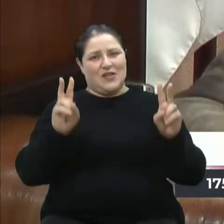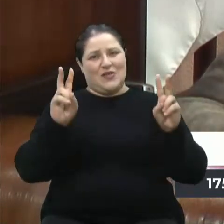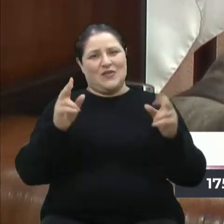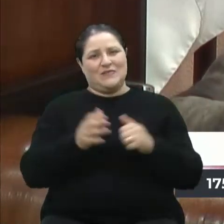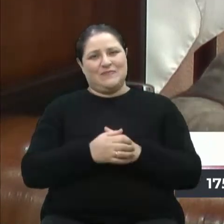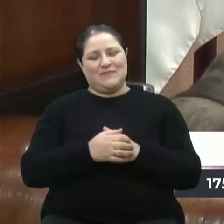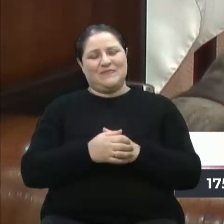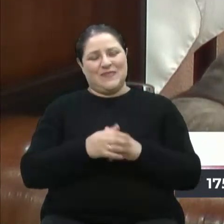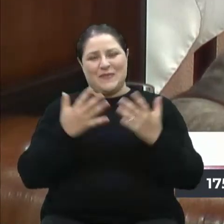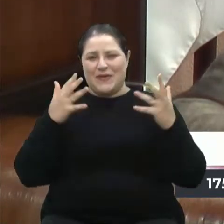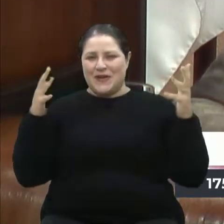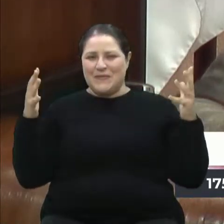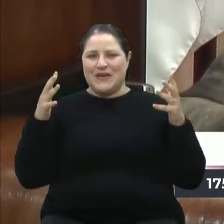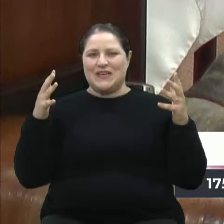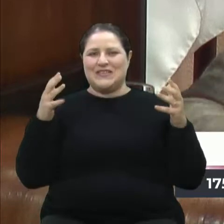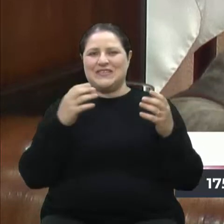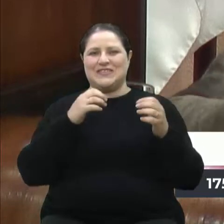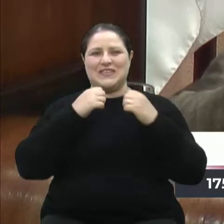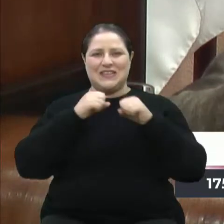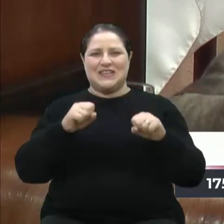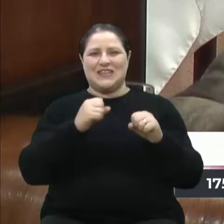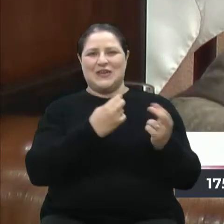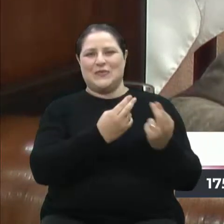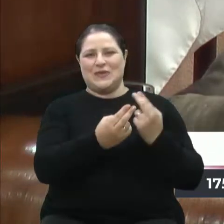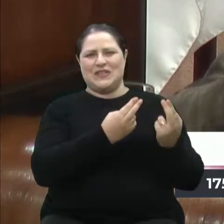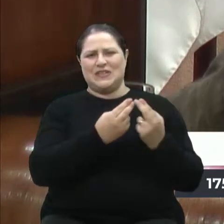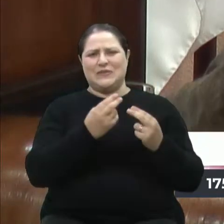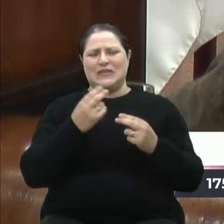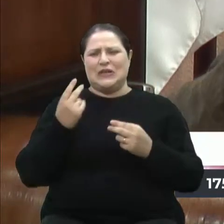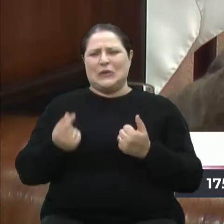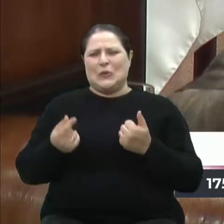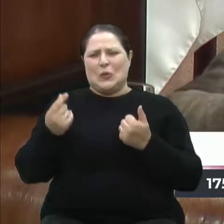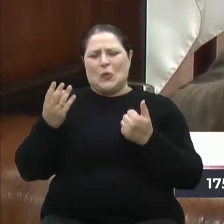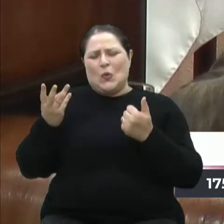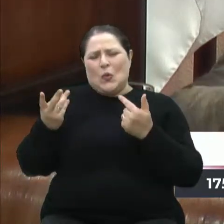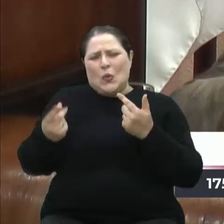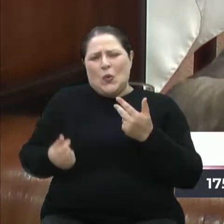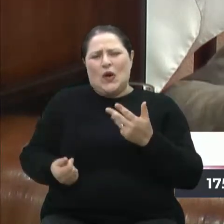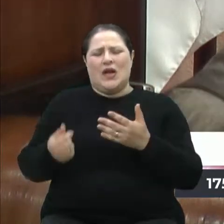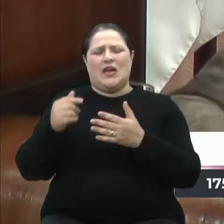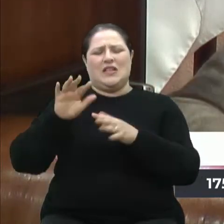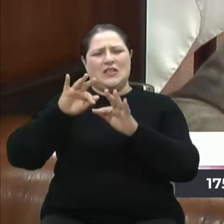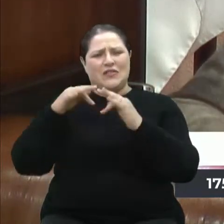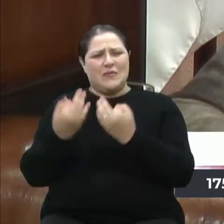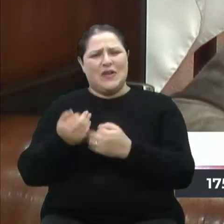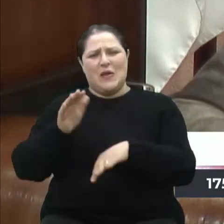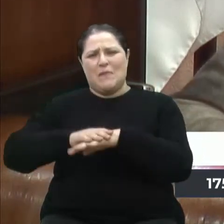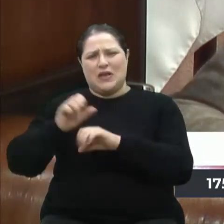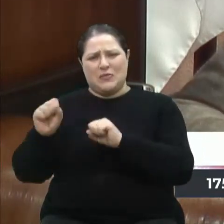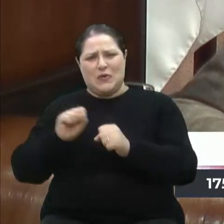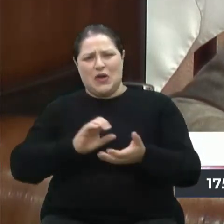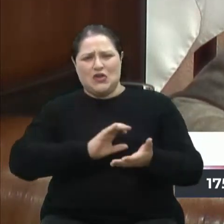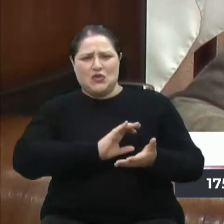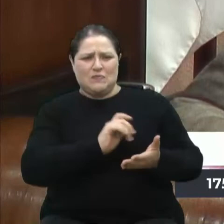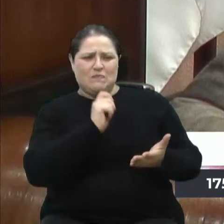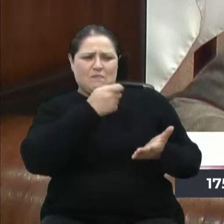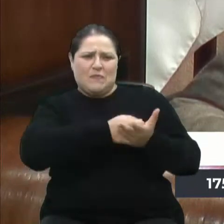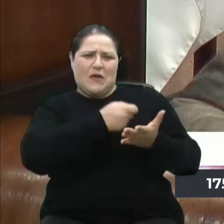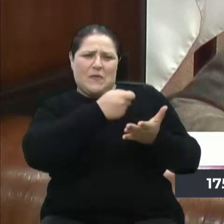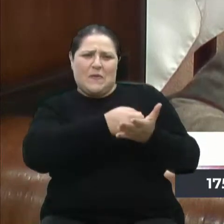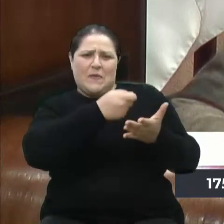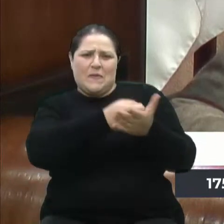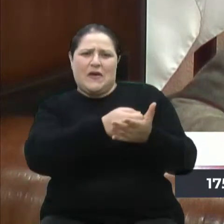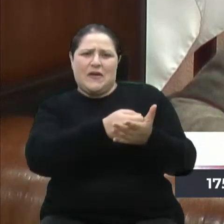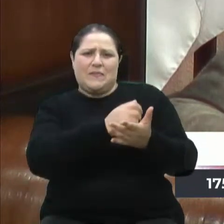Parabéns à Secretaria do Urbanismo. Quantas e quantas famílias a mais poderão contribuir também para a nossa